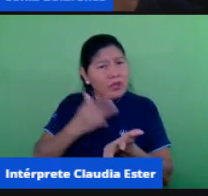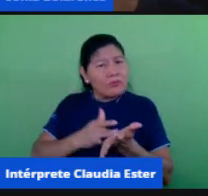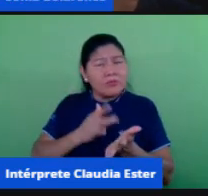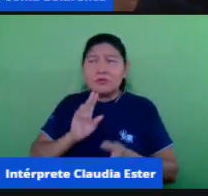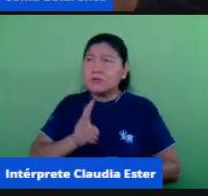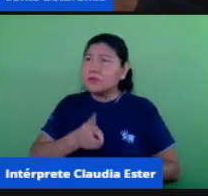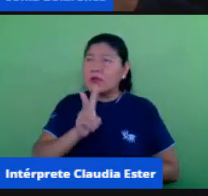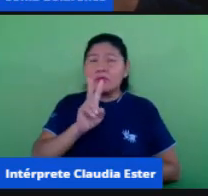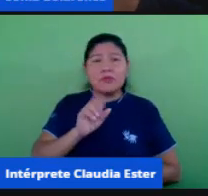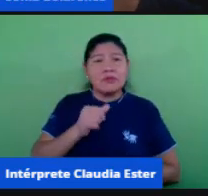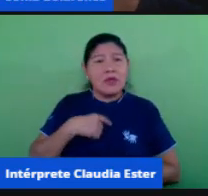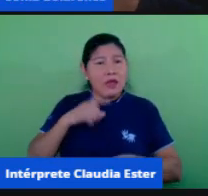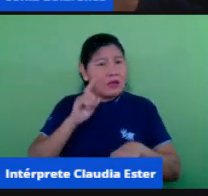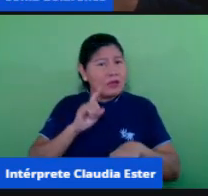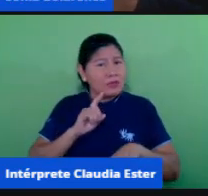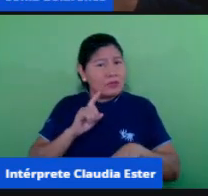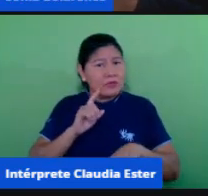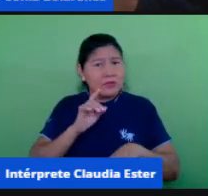todo momento